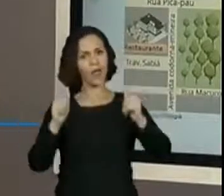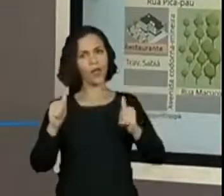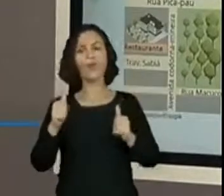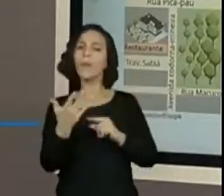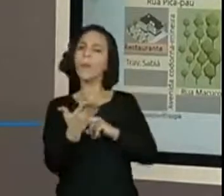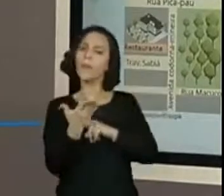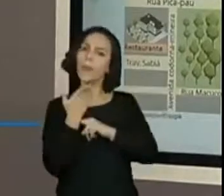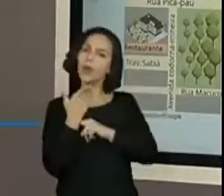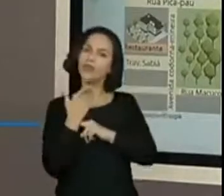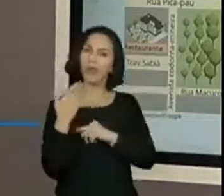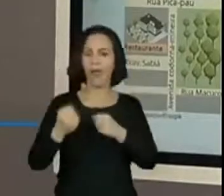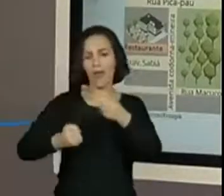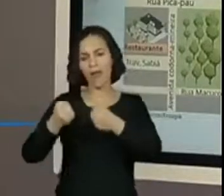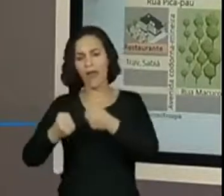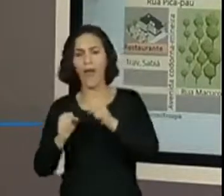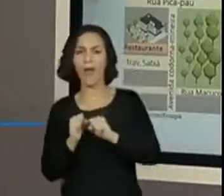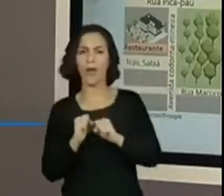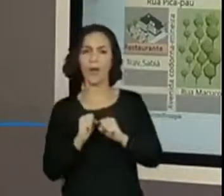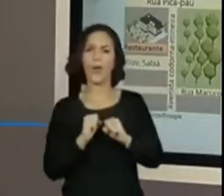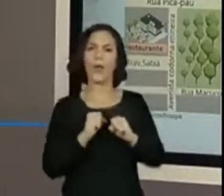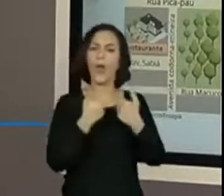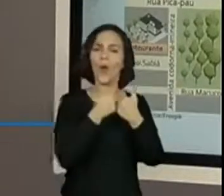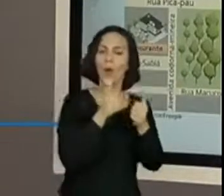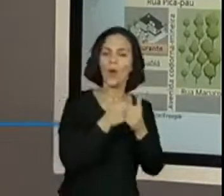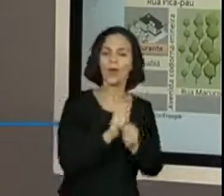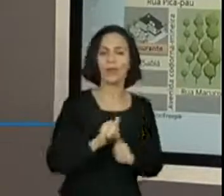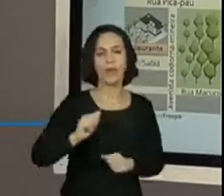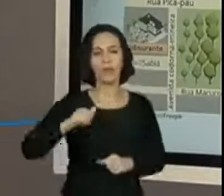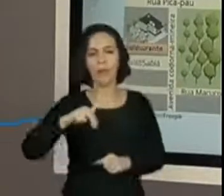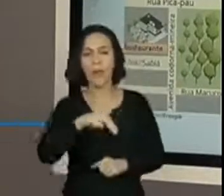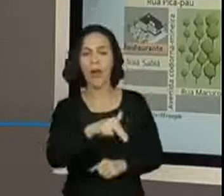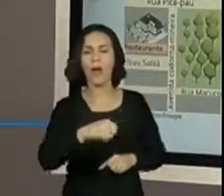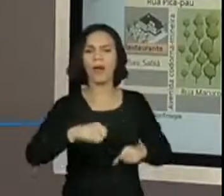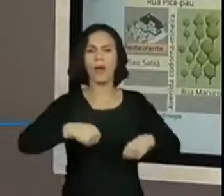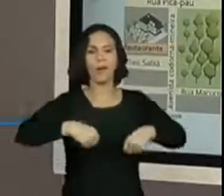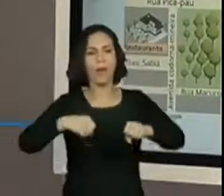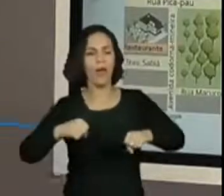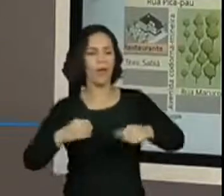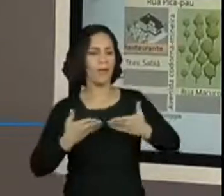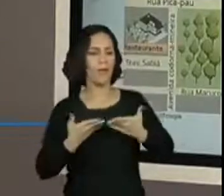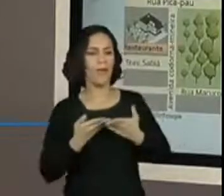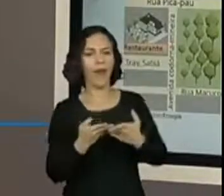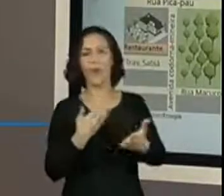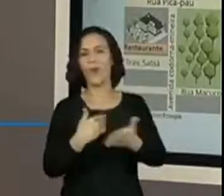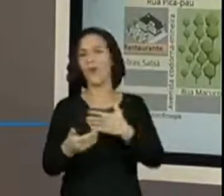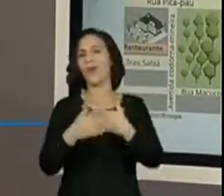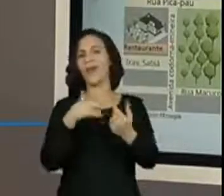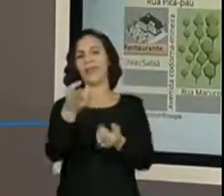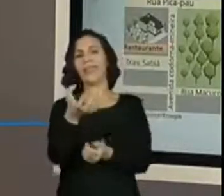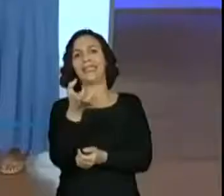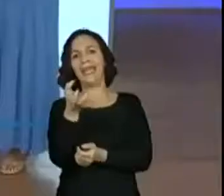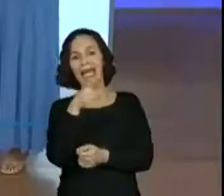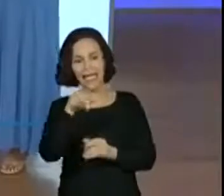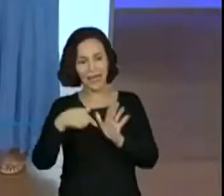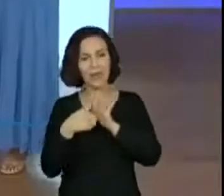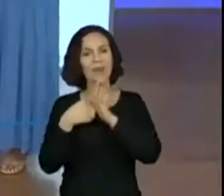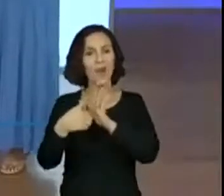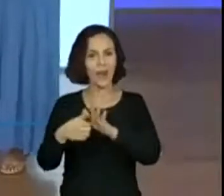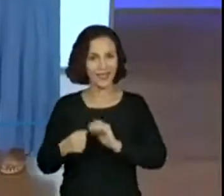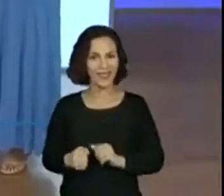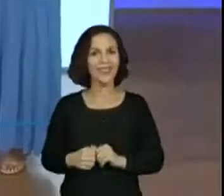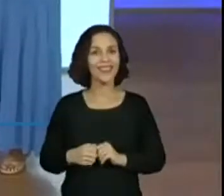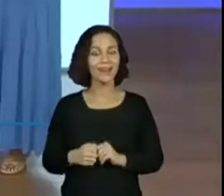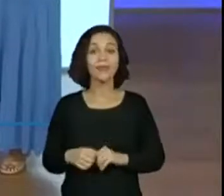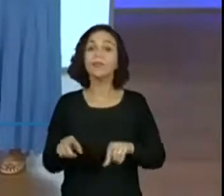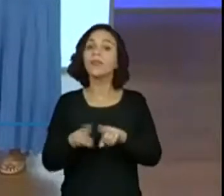o caminho de carro, de ônibus, a pé, de moto, de barco, do for necessário. Do que você precisar, você consegue